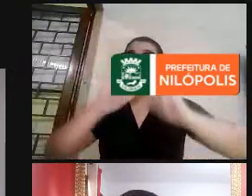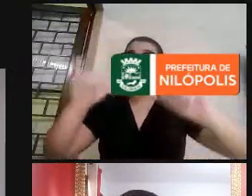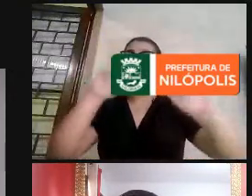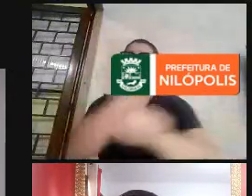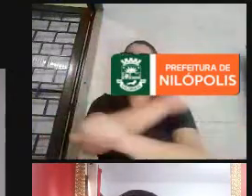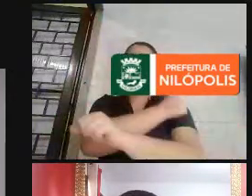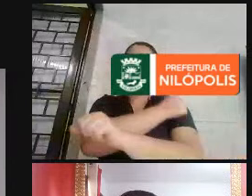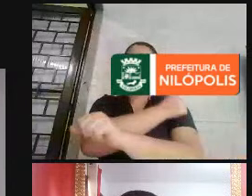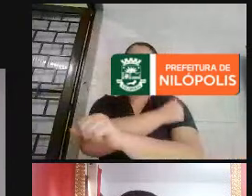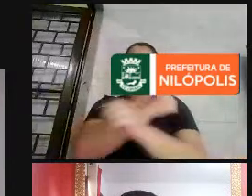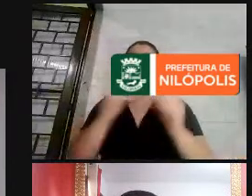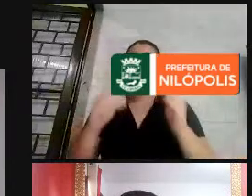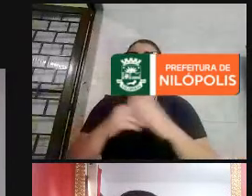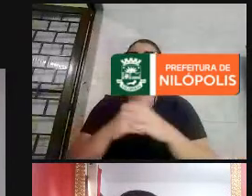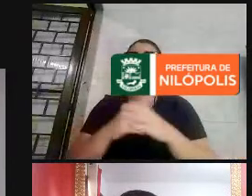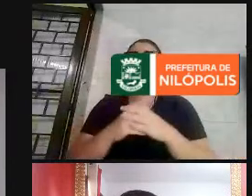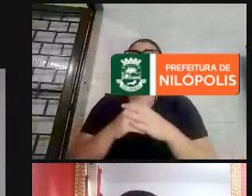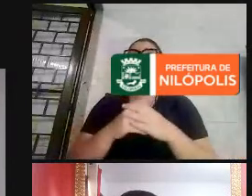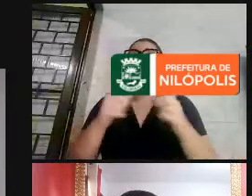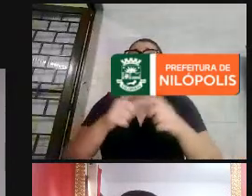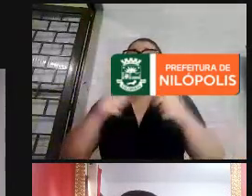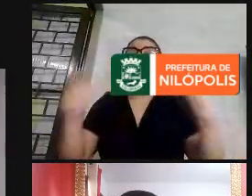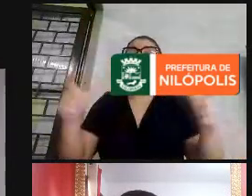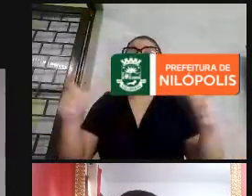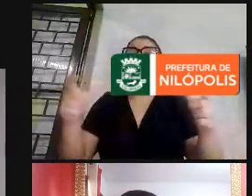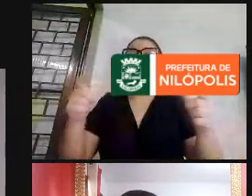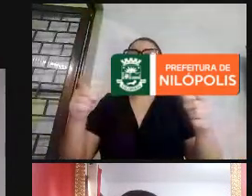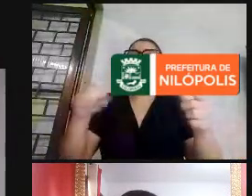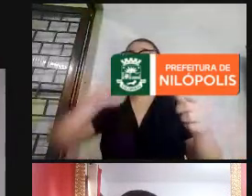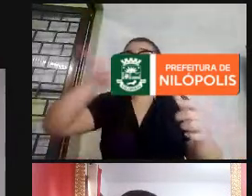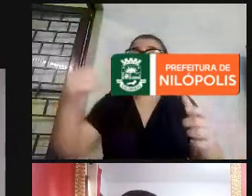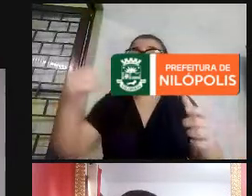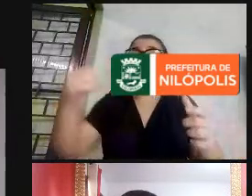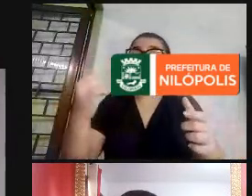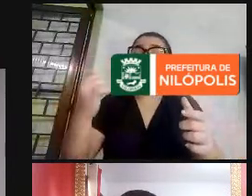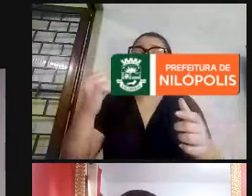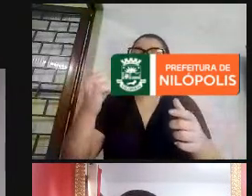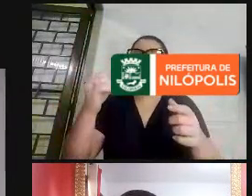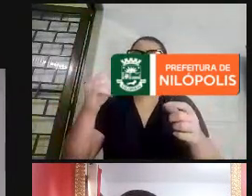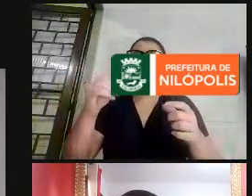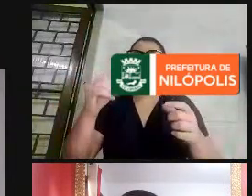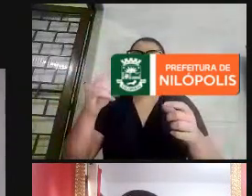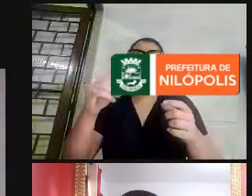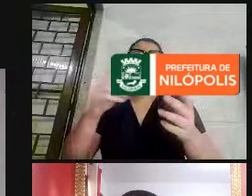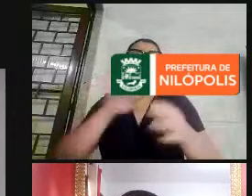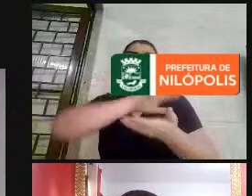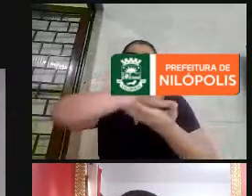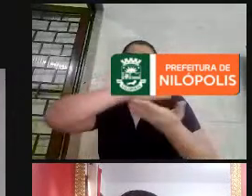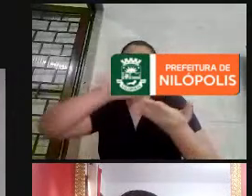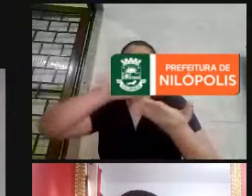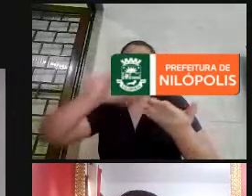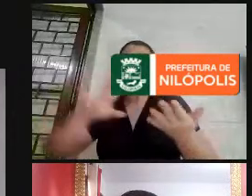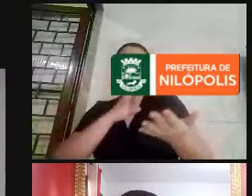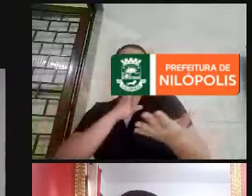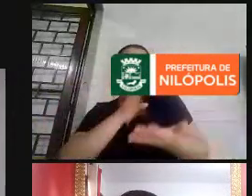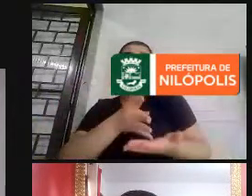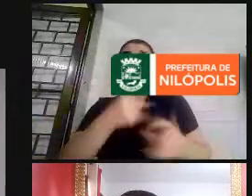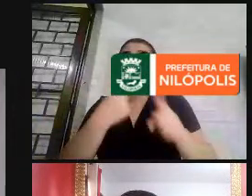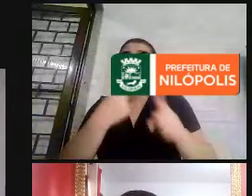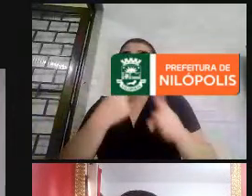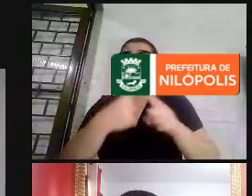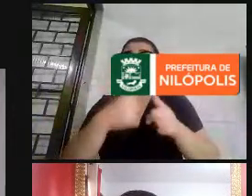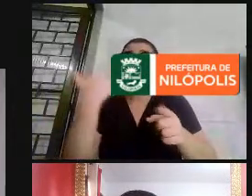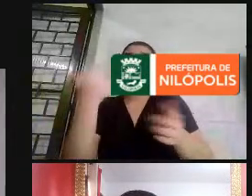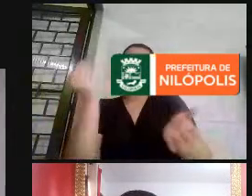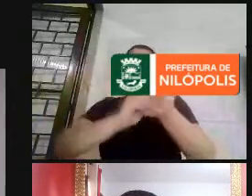possibilidades, orientando a eles todo o universo que tinha em volta deles e que talvez estava desconhecido, porque faltava informação,